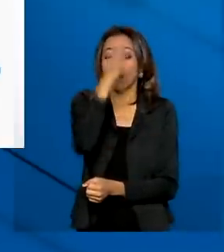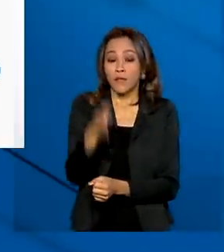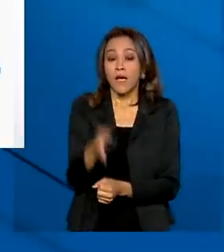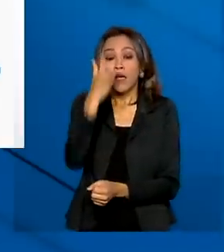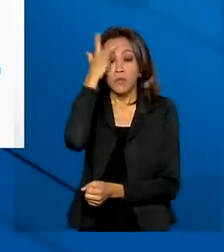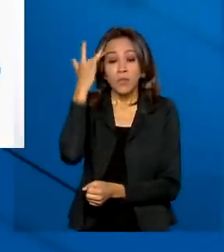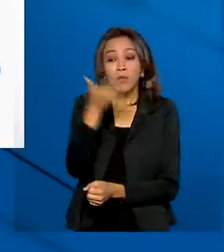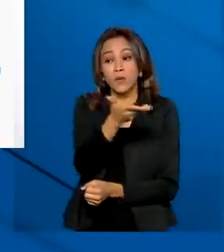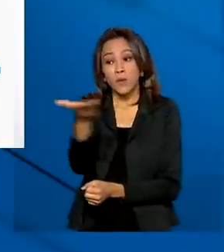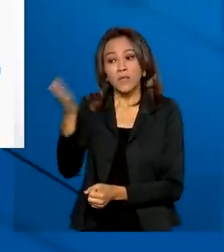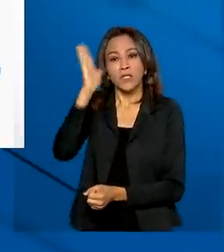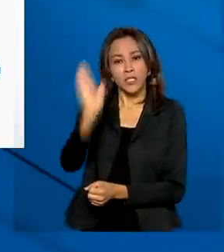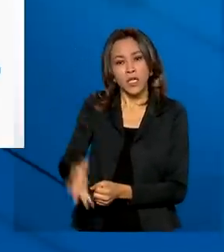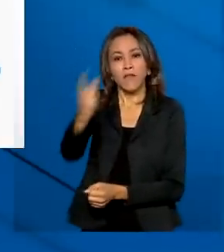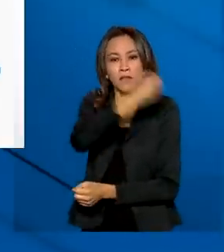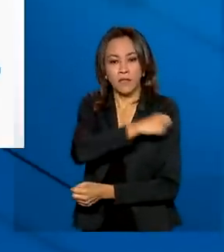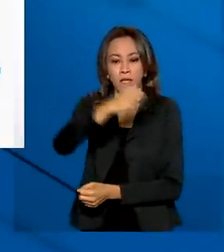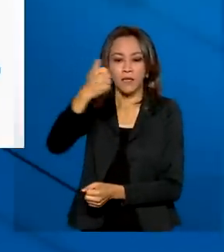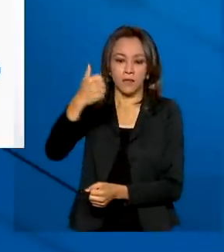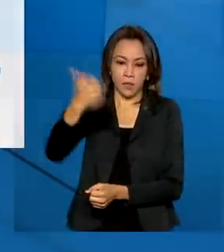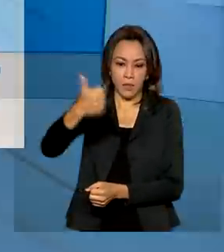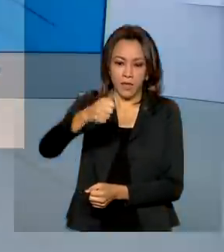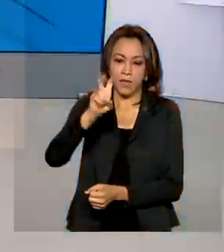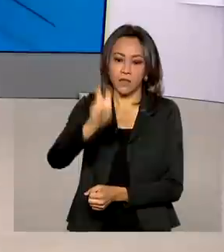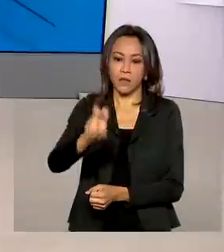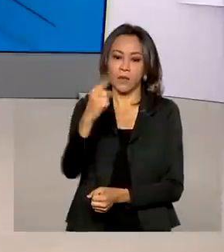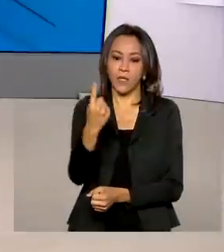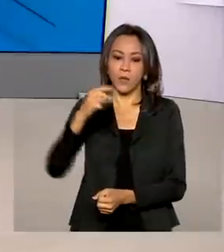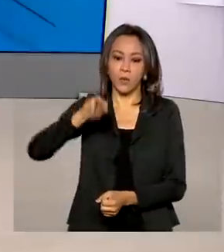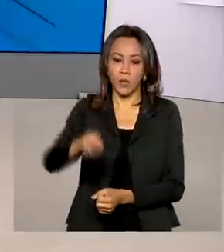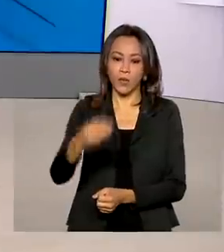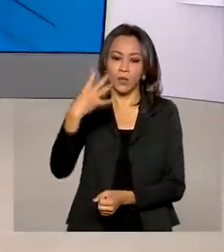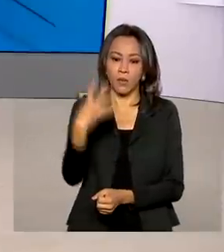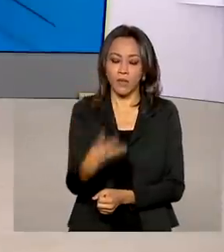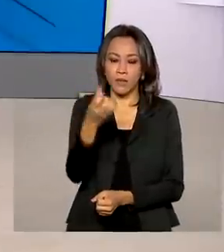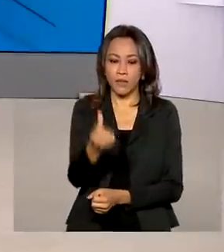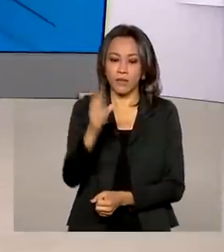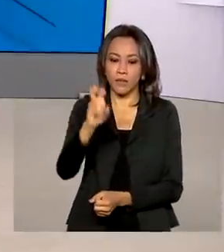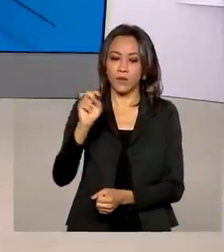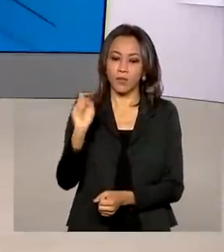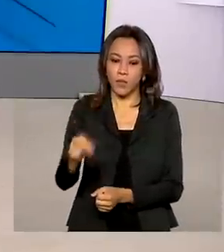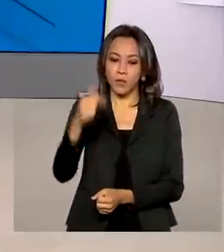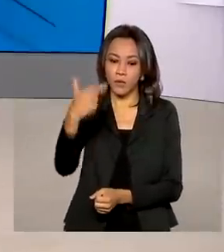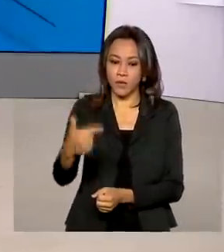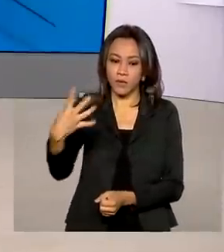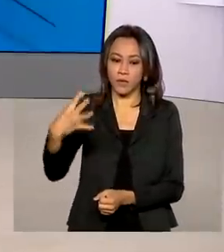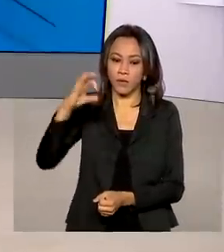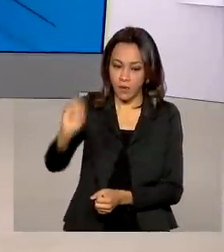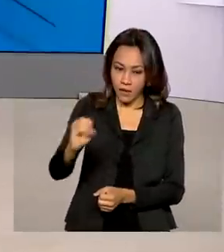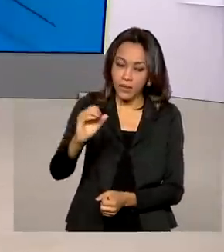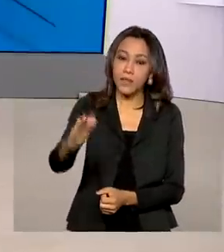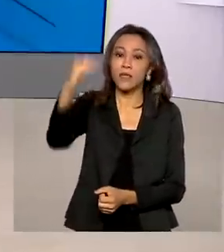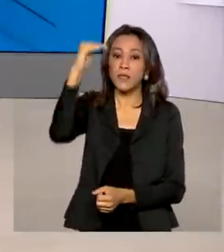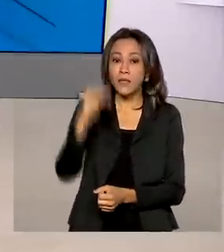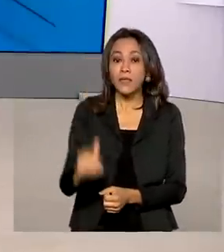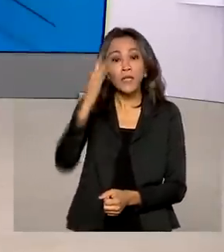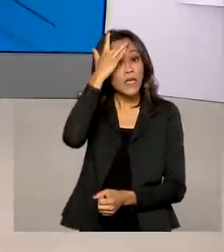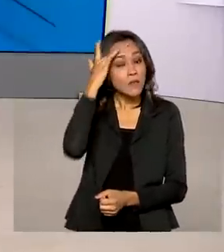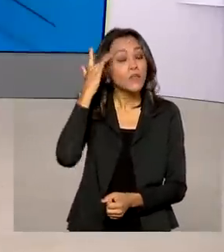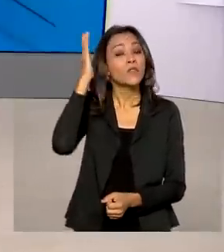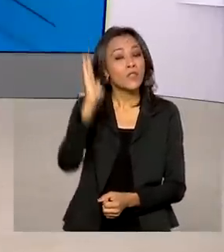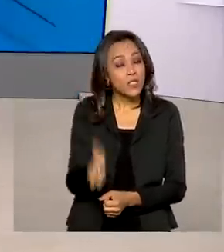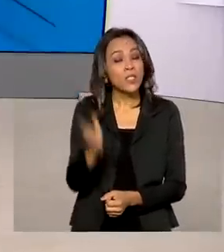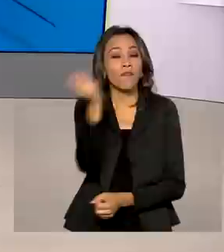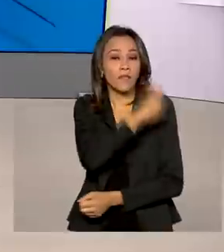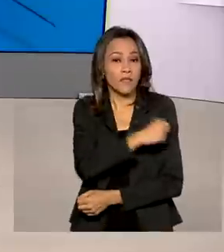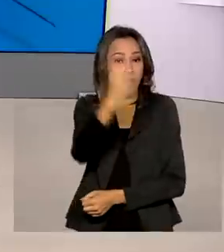pessoas vacinadas com a primeira dose, 51.465.240. E as pessoas vacinadas com as